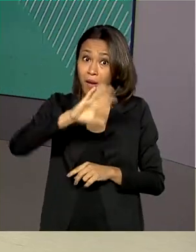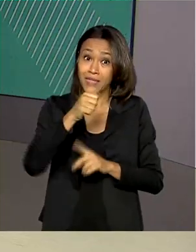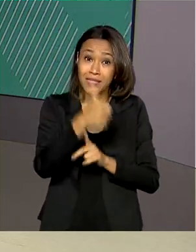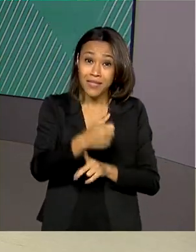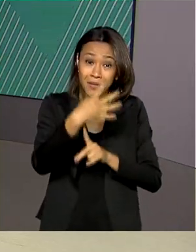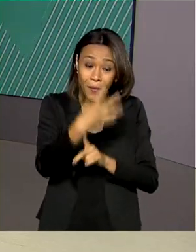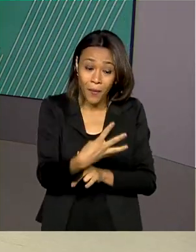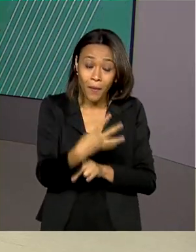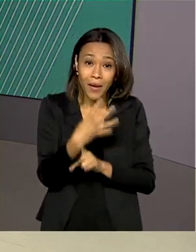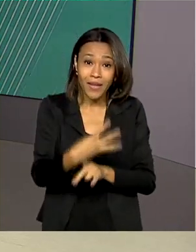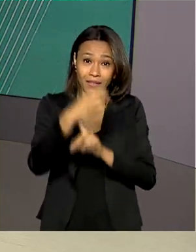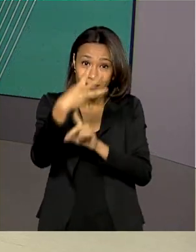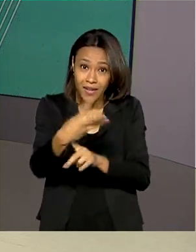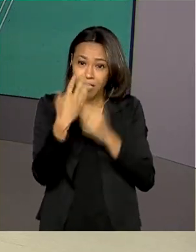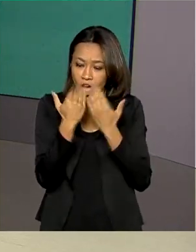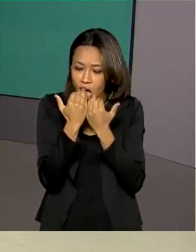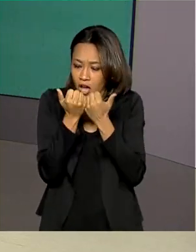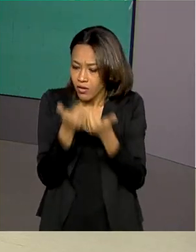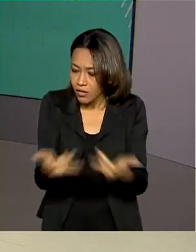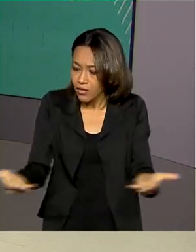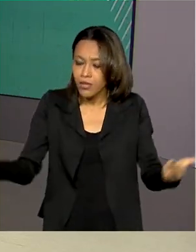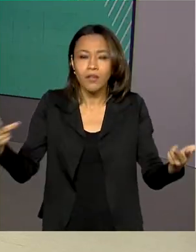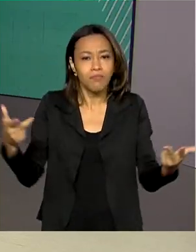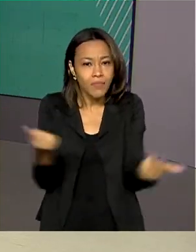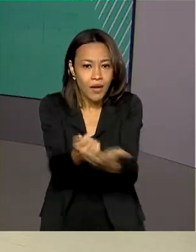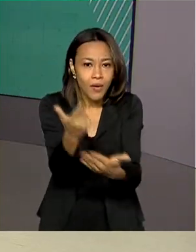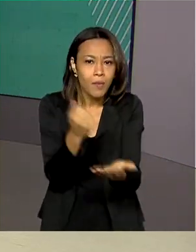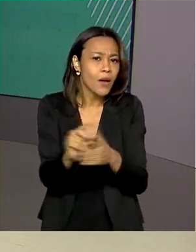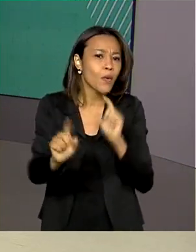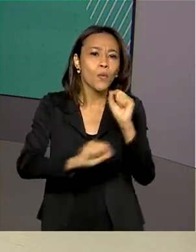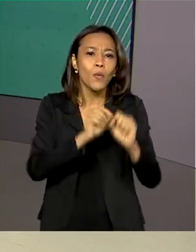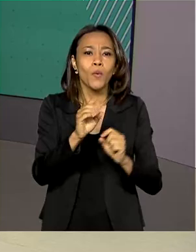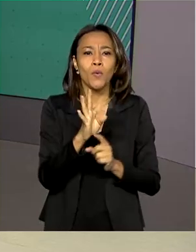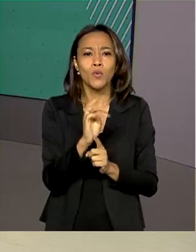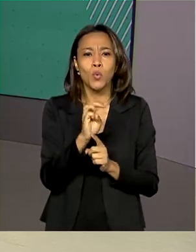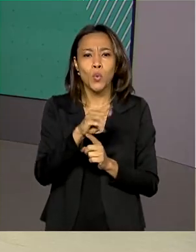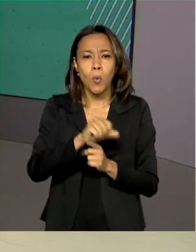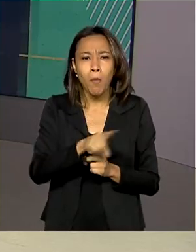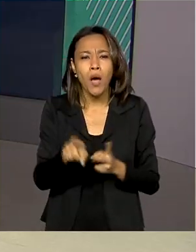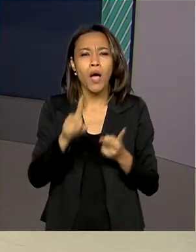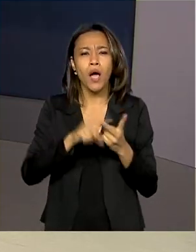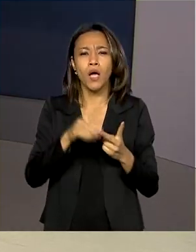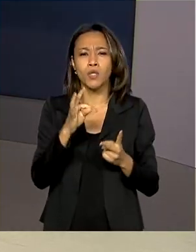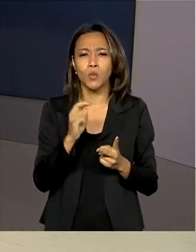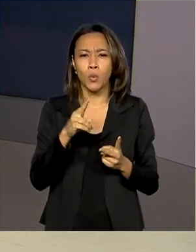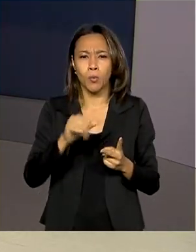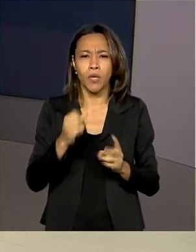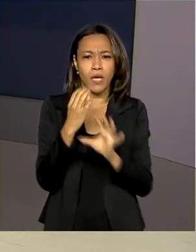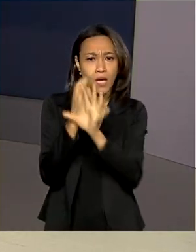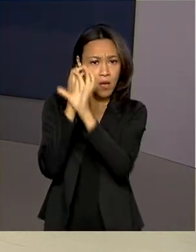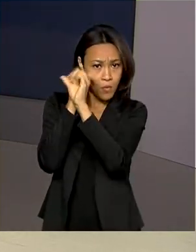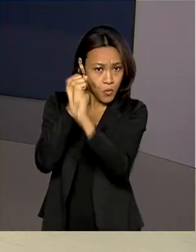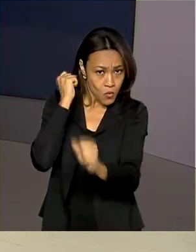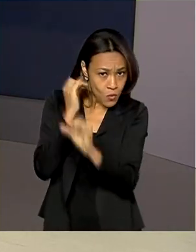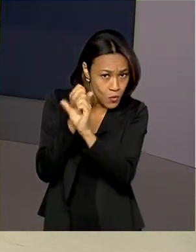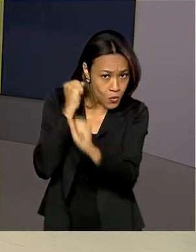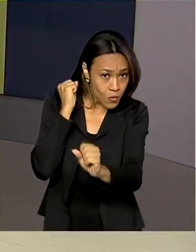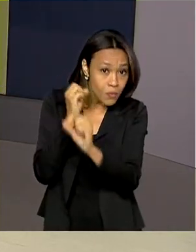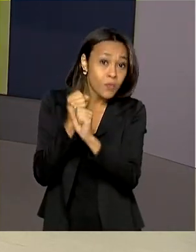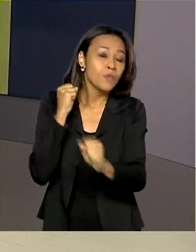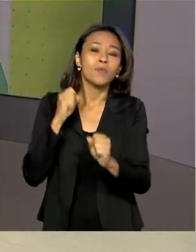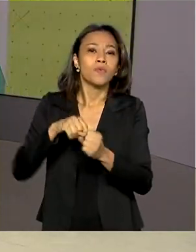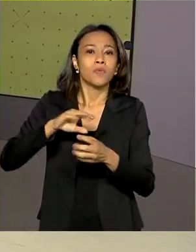143 gêneros alimentícios a serem adquiridos, entre eles, tucumã, tucupi, açaí, cupuaçu e pescados.